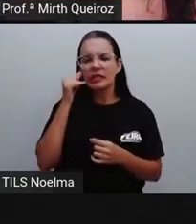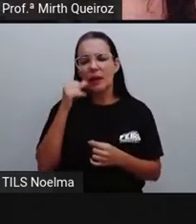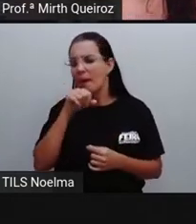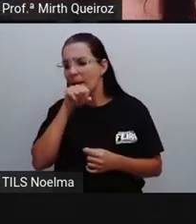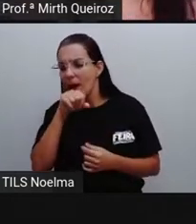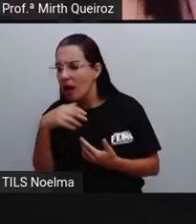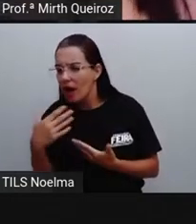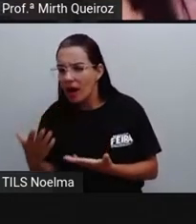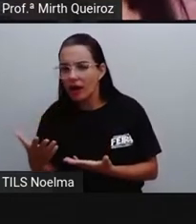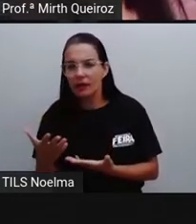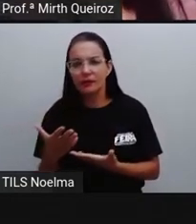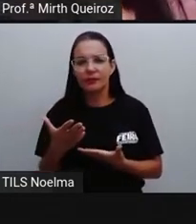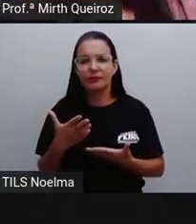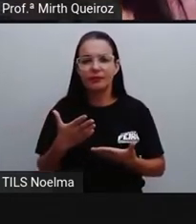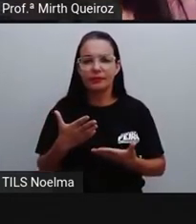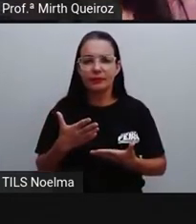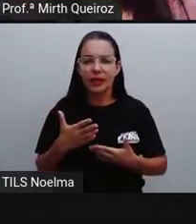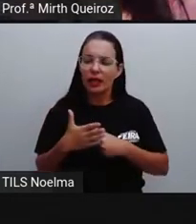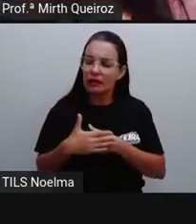prezada Maria,